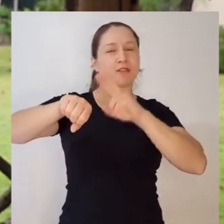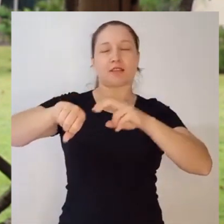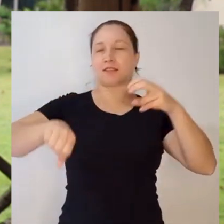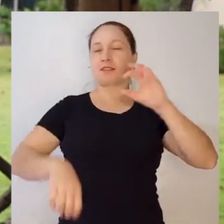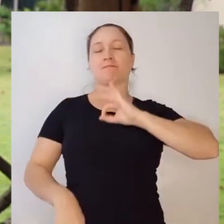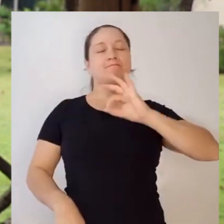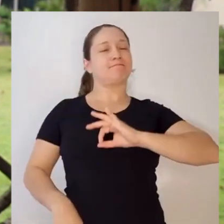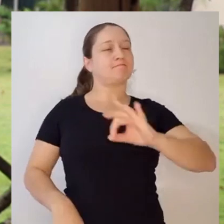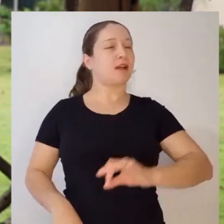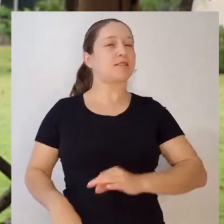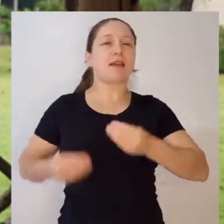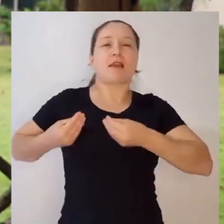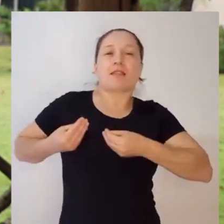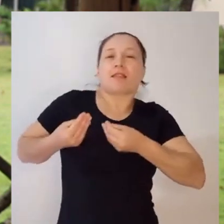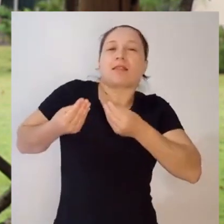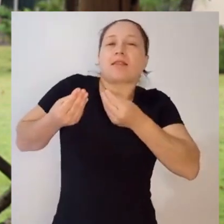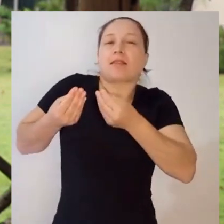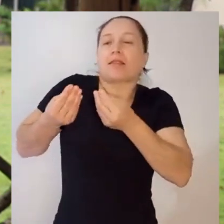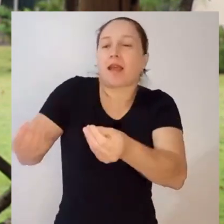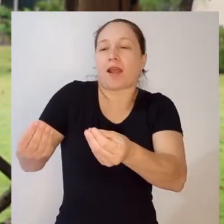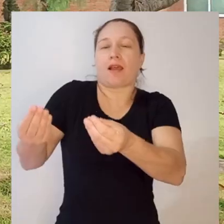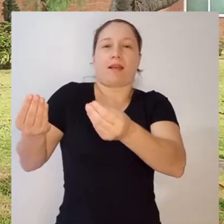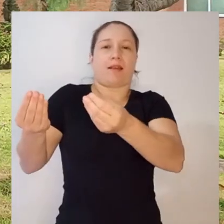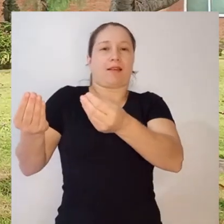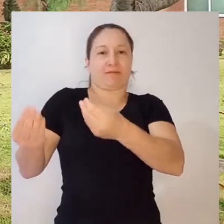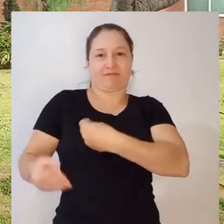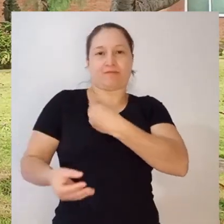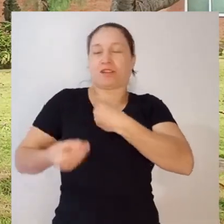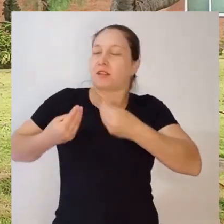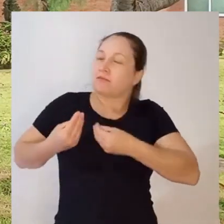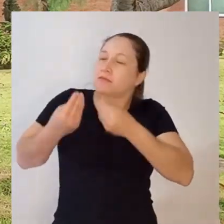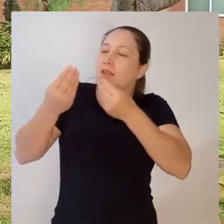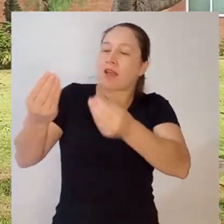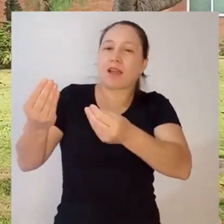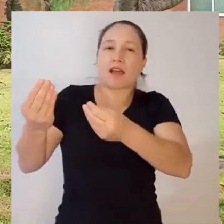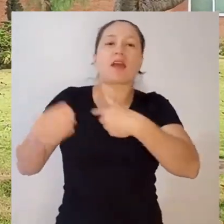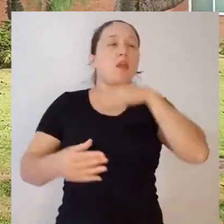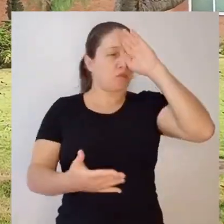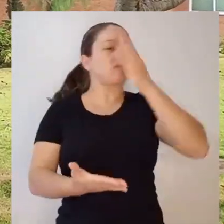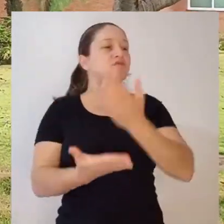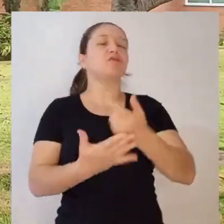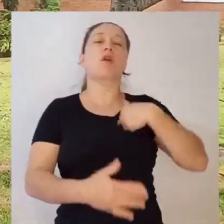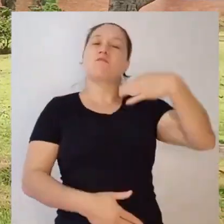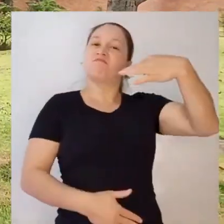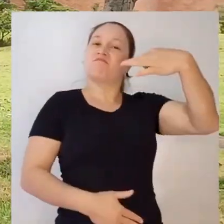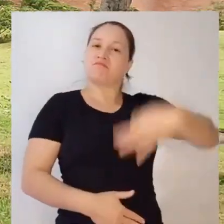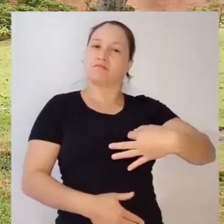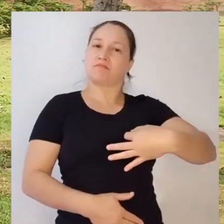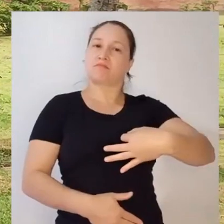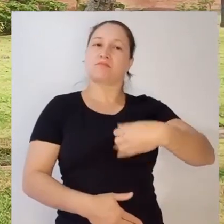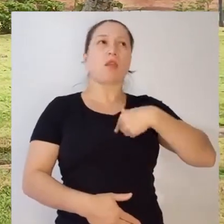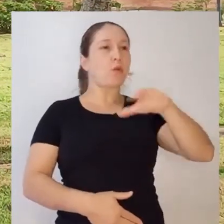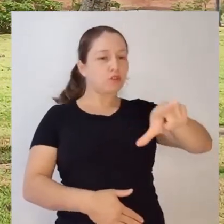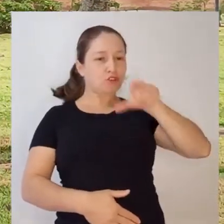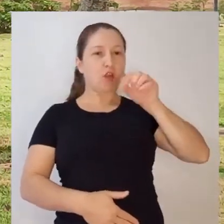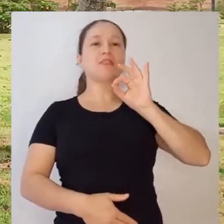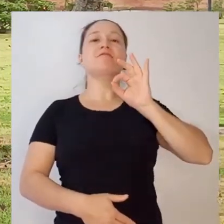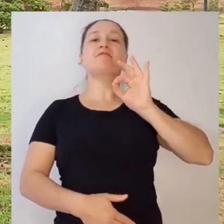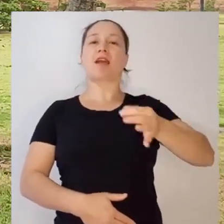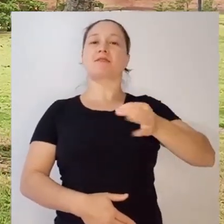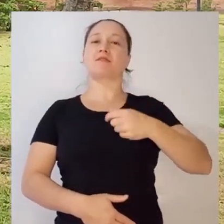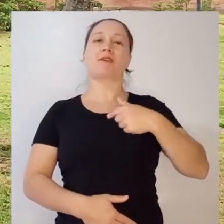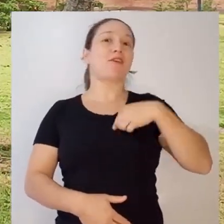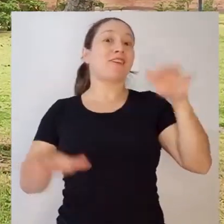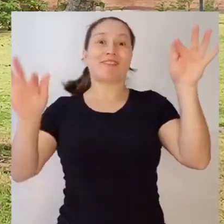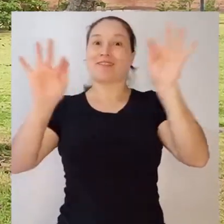sacerdotal é uma entrega de vida. E eu acredito que eu acertei a vocação e a minha escolha, porque